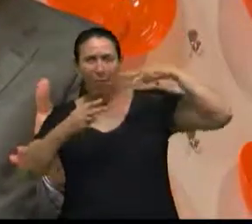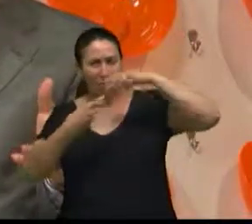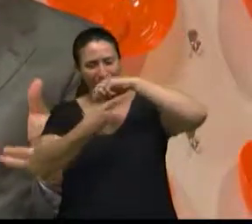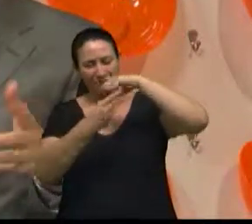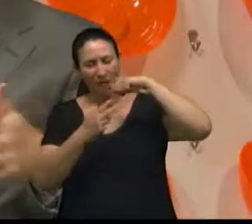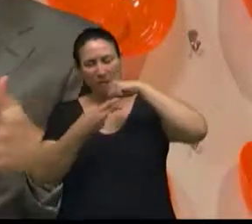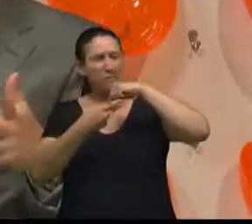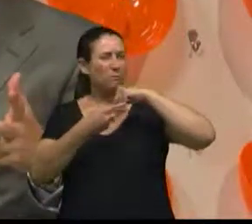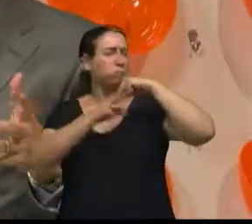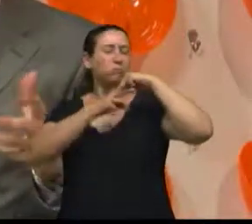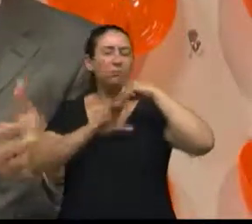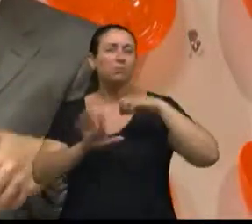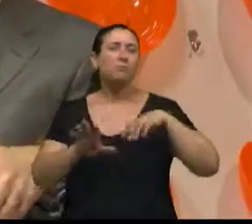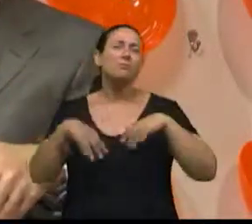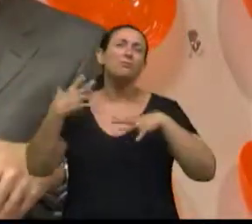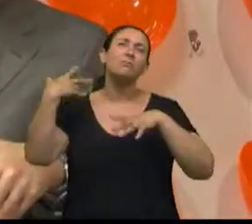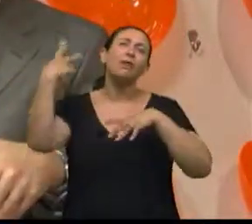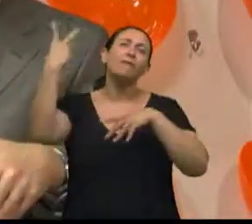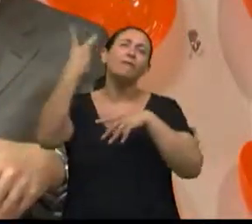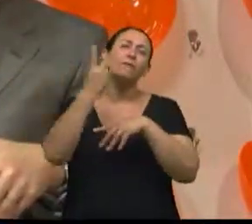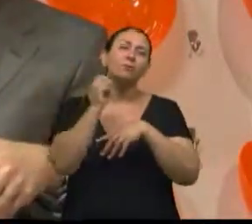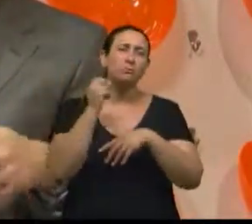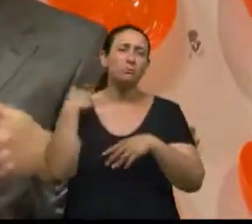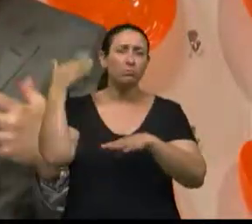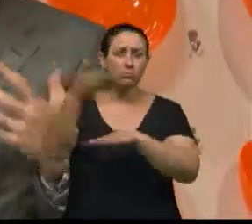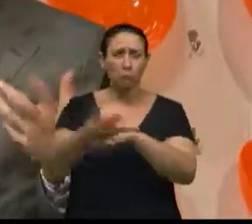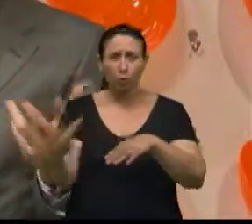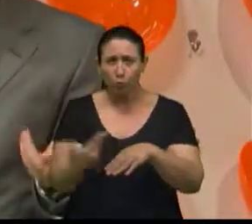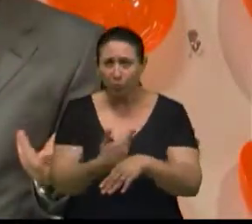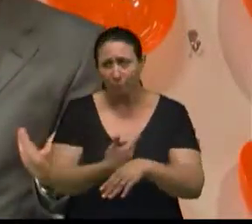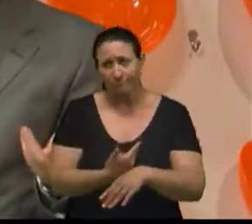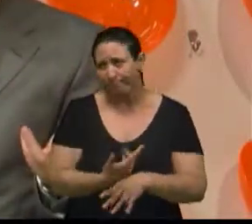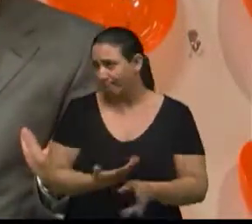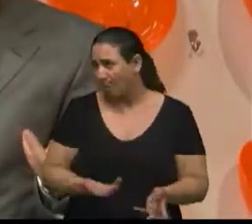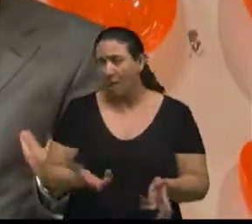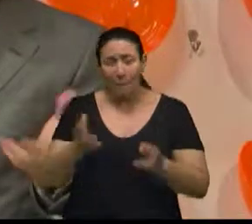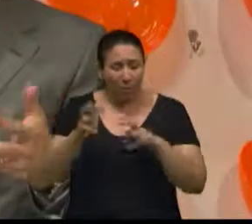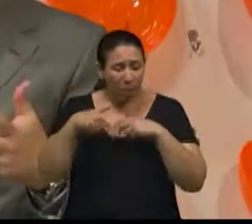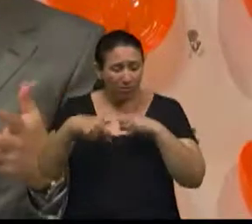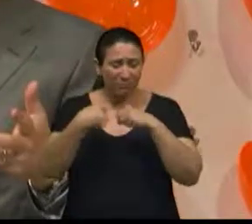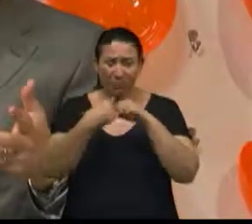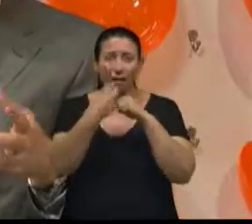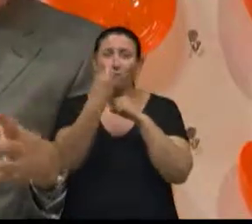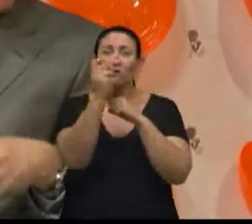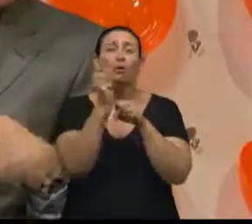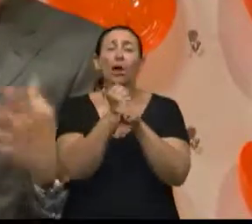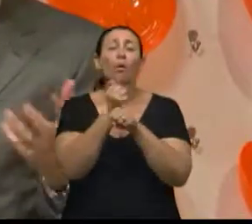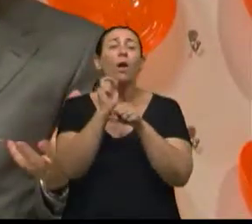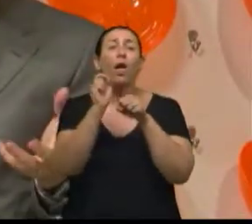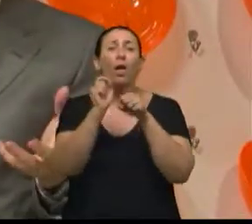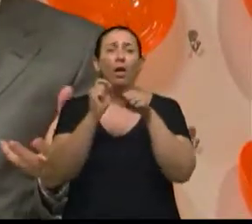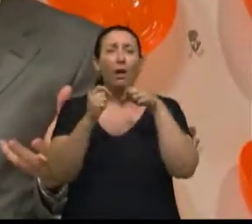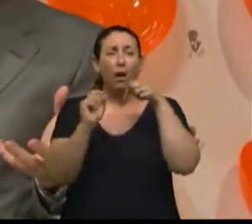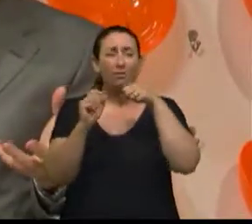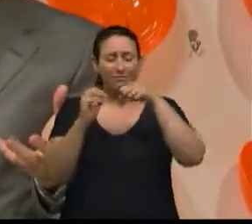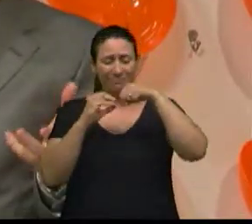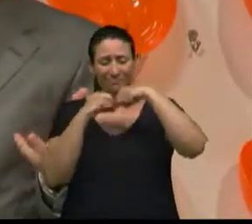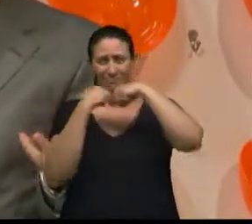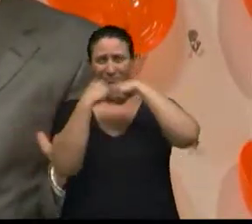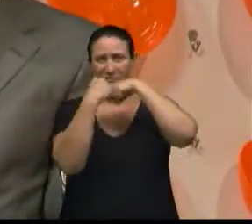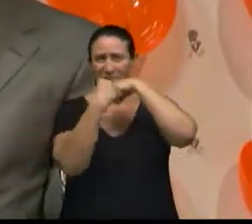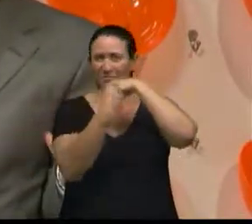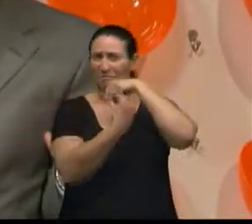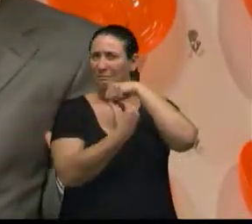operar na época. Aí passa 20 anos, eu vim aqui para operar o cruzado anterior. Em função dessa lesão, nesses 20 anos, a cartilagem se deteriorou.